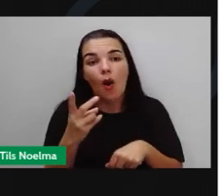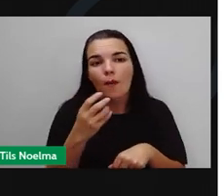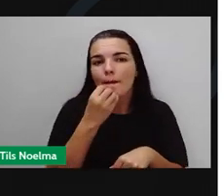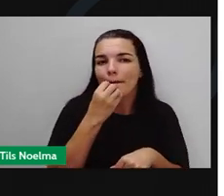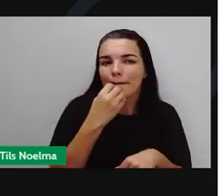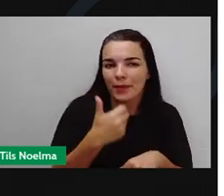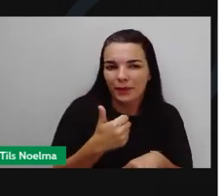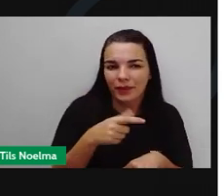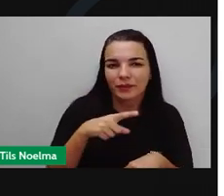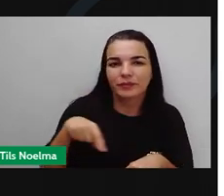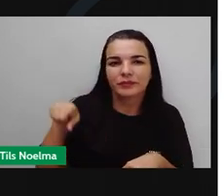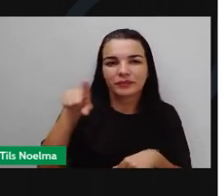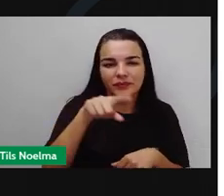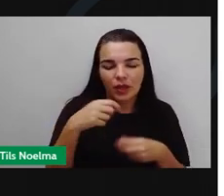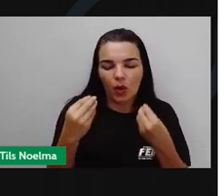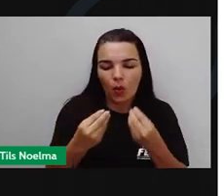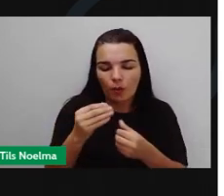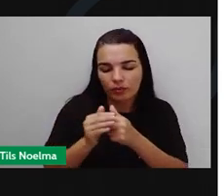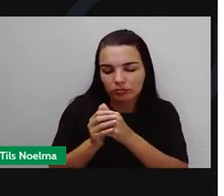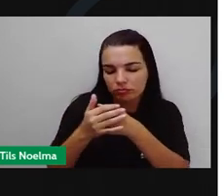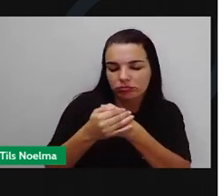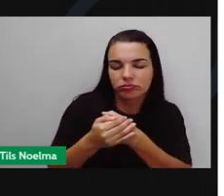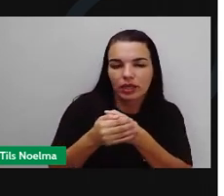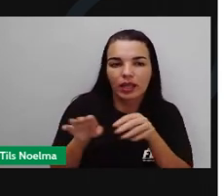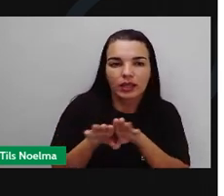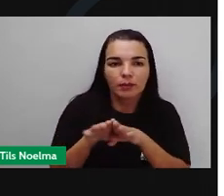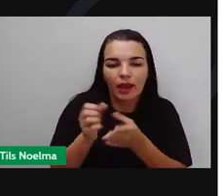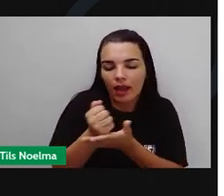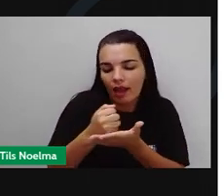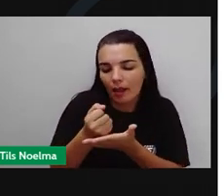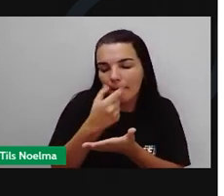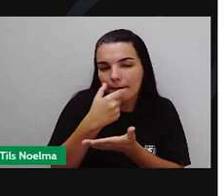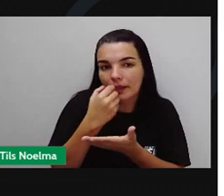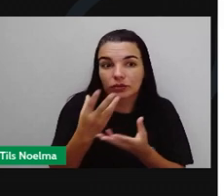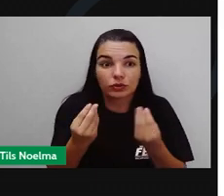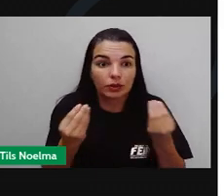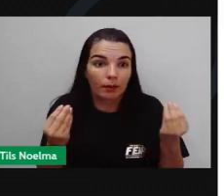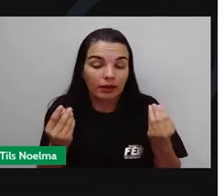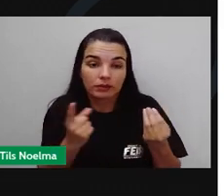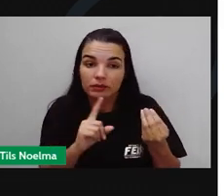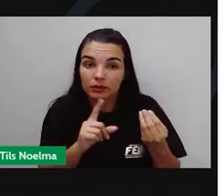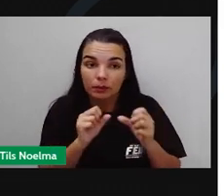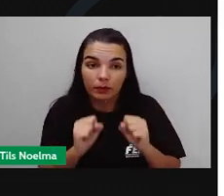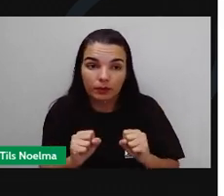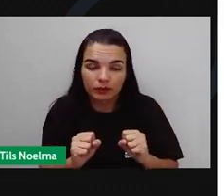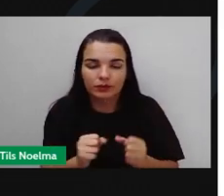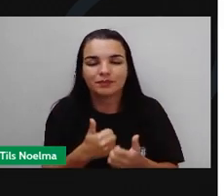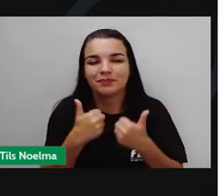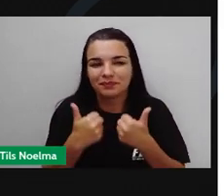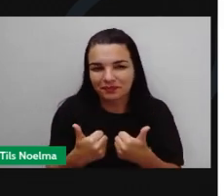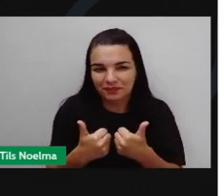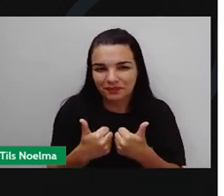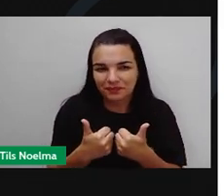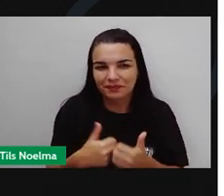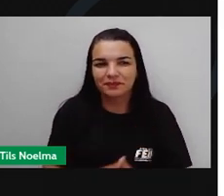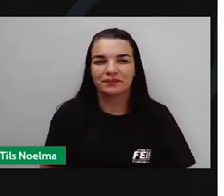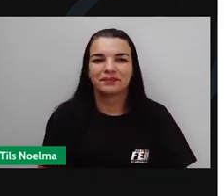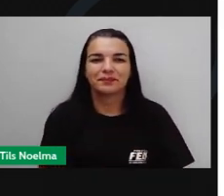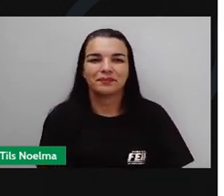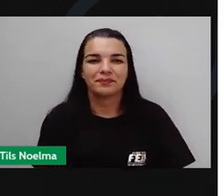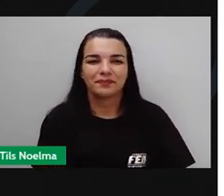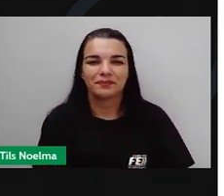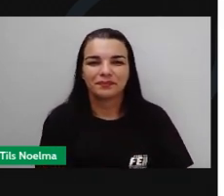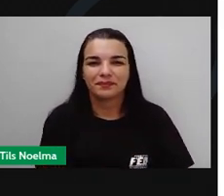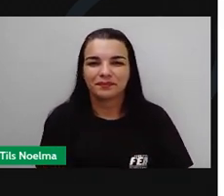informado sobre medidas de prevenção e sobre uso de antibióticos. Não esqueça de se inscrever no canal e curtir nossas aulas se você